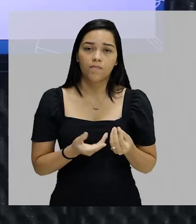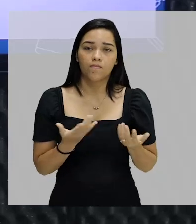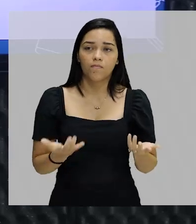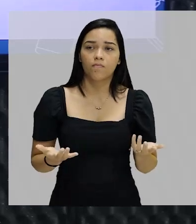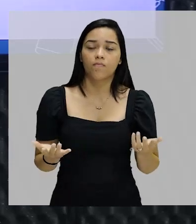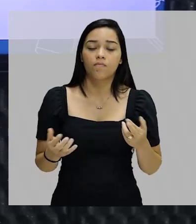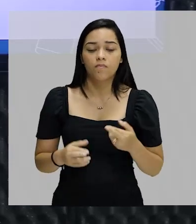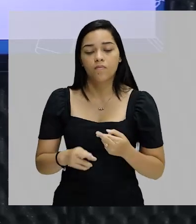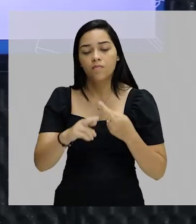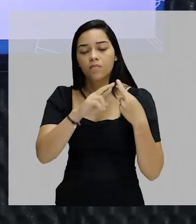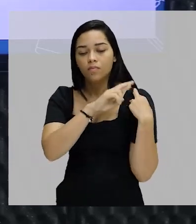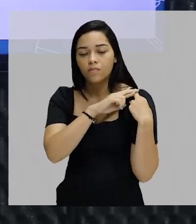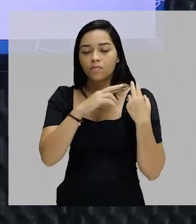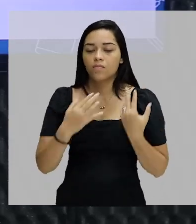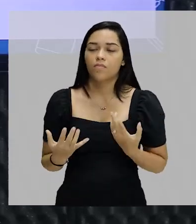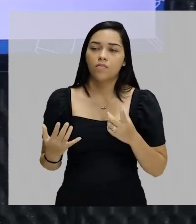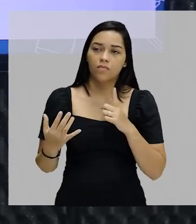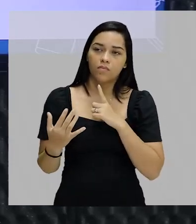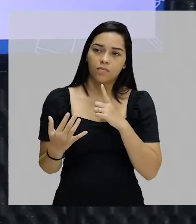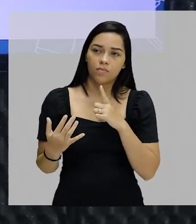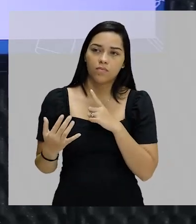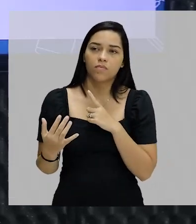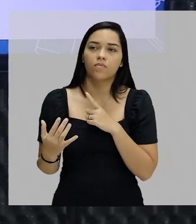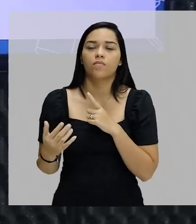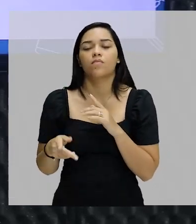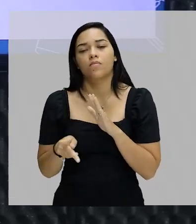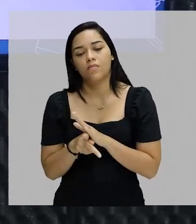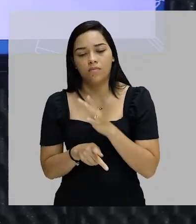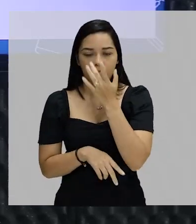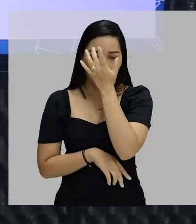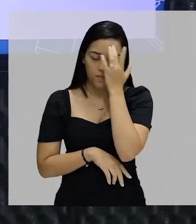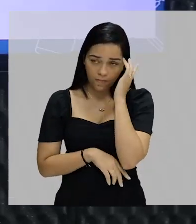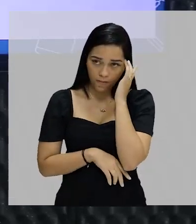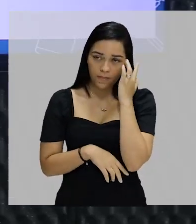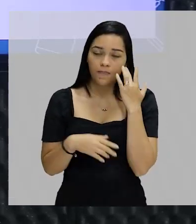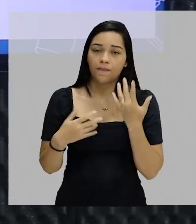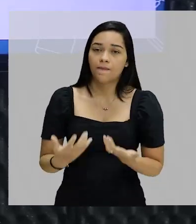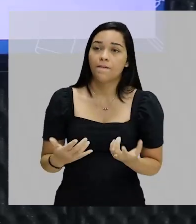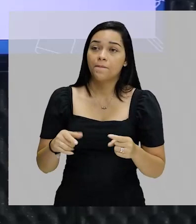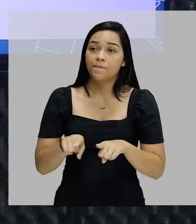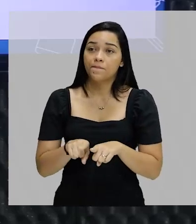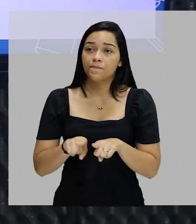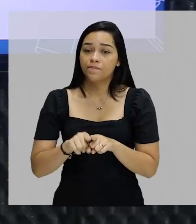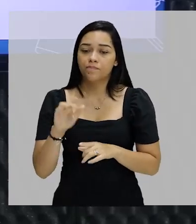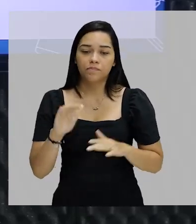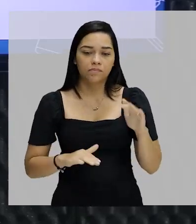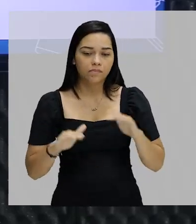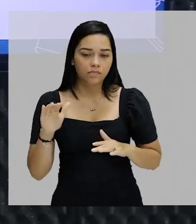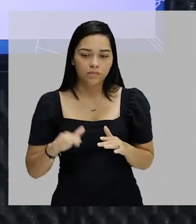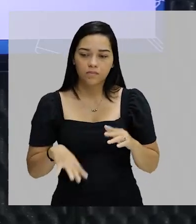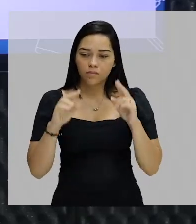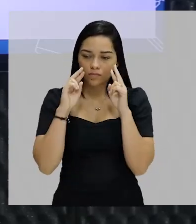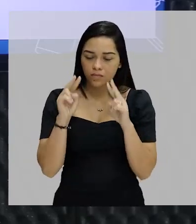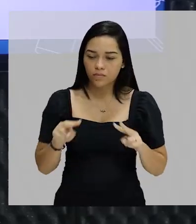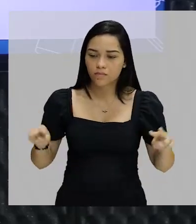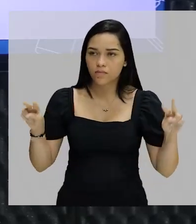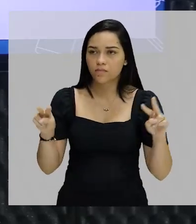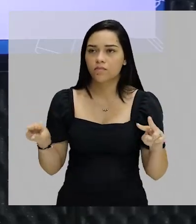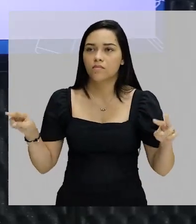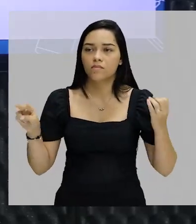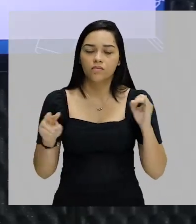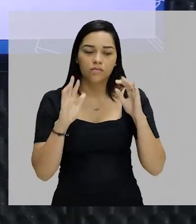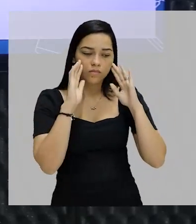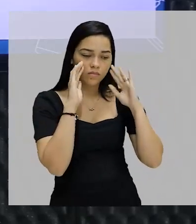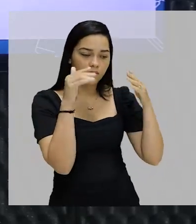é responsável, né? O responsável direto é o próprio indivíduo, aquele que é pobre. Então, independentemente da visão, se é mais